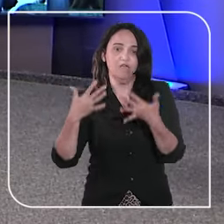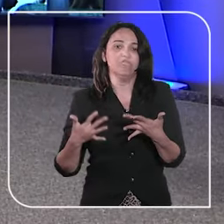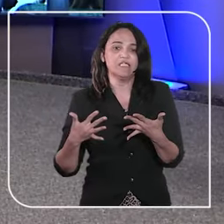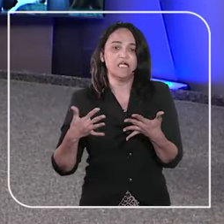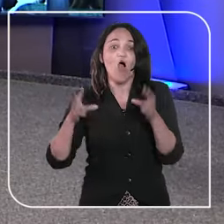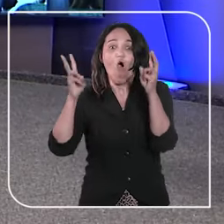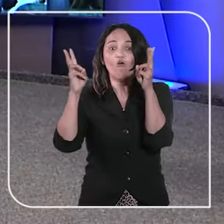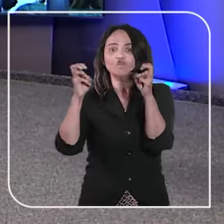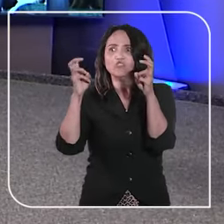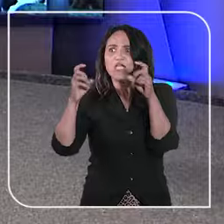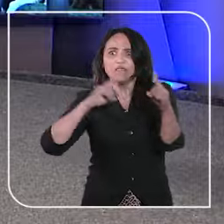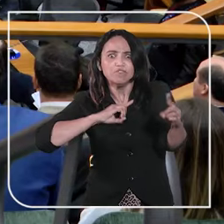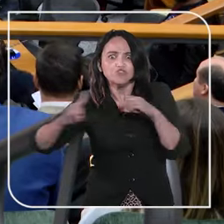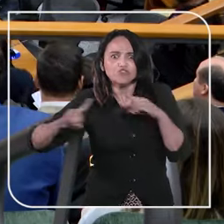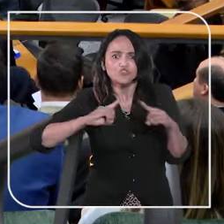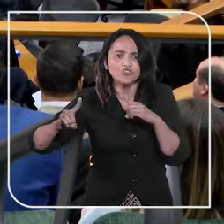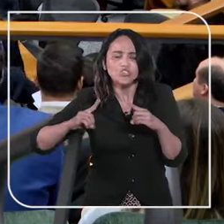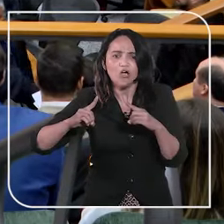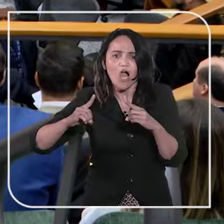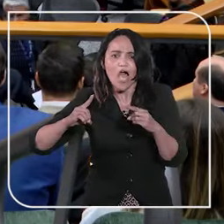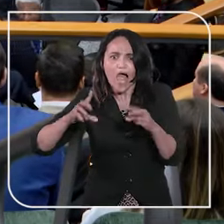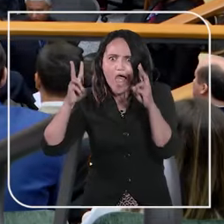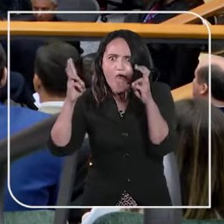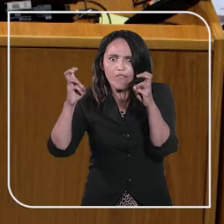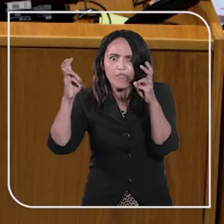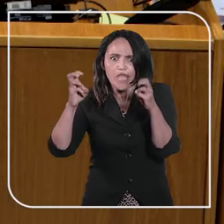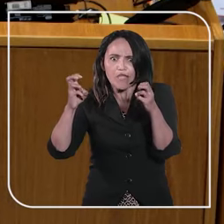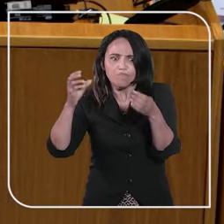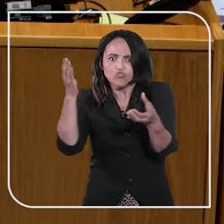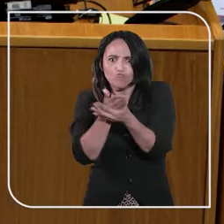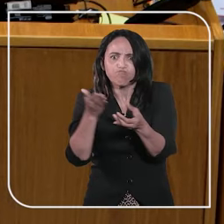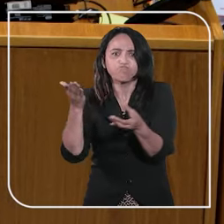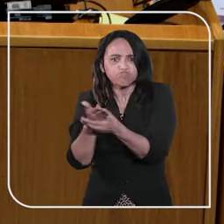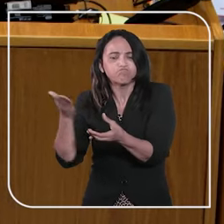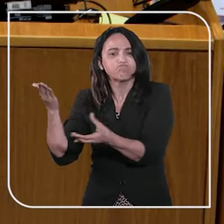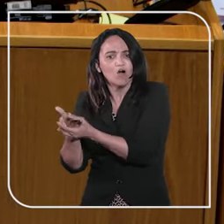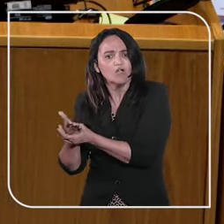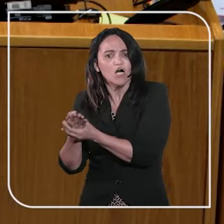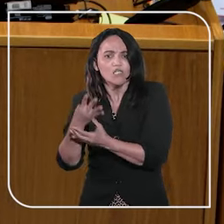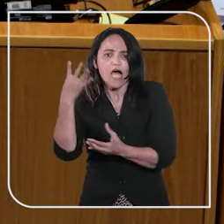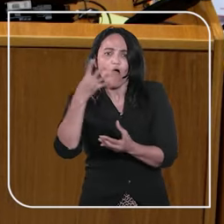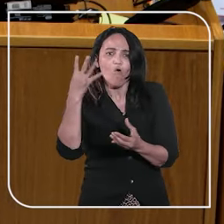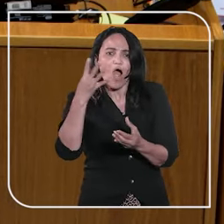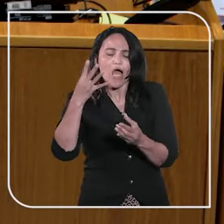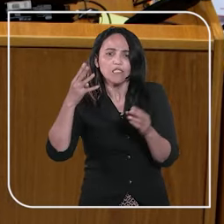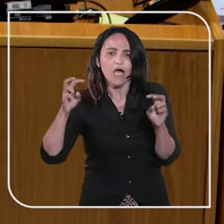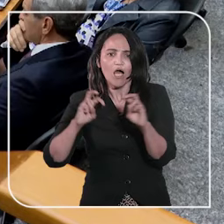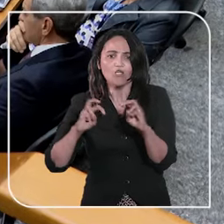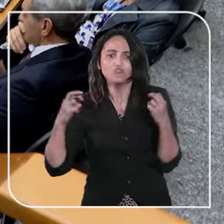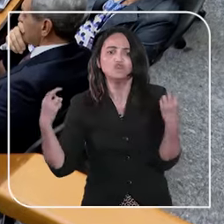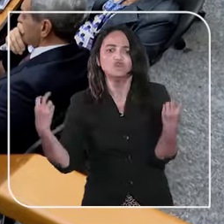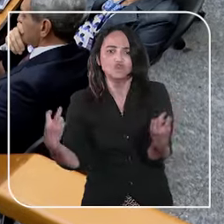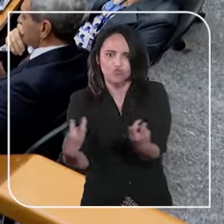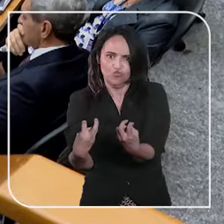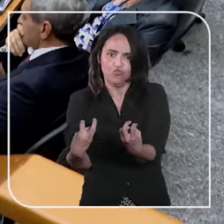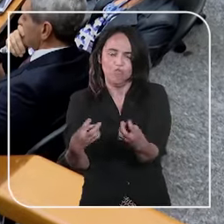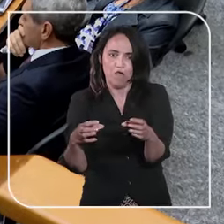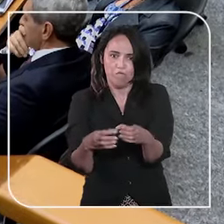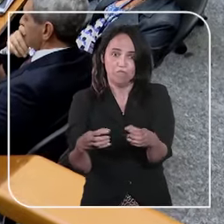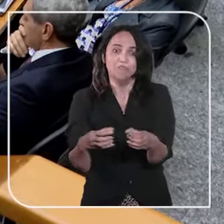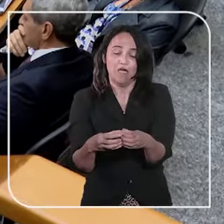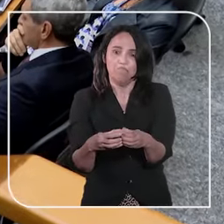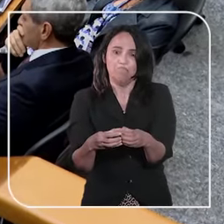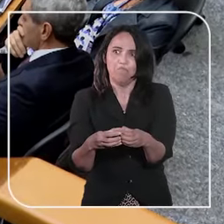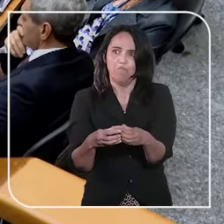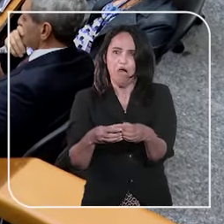O assunto em discussão é objeto de três recursos especiais afetados pela quarta turma à segunda sessão para pacificar o